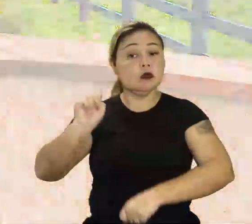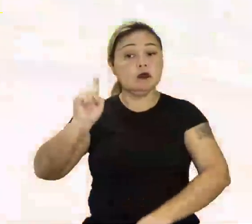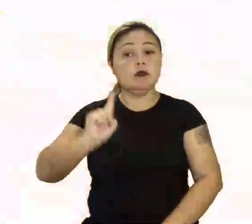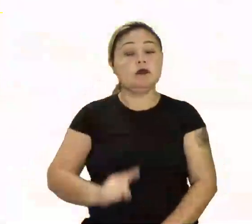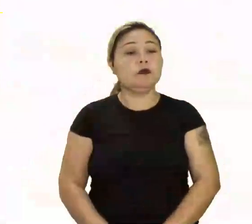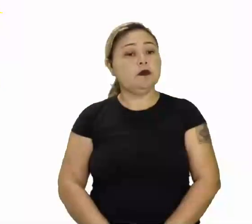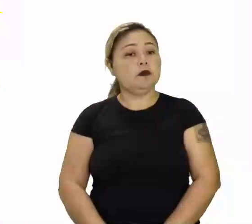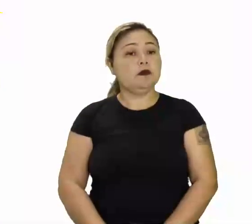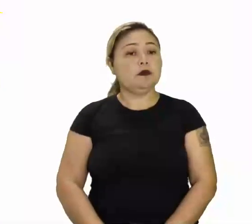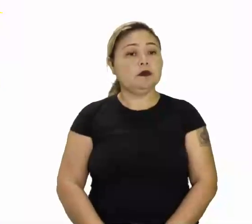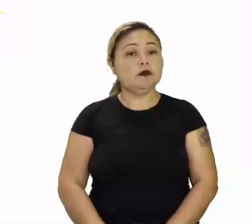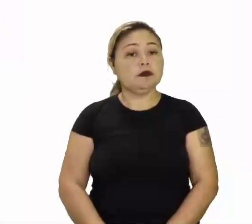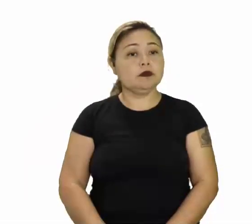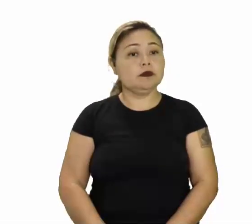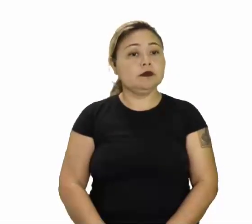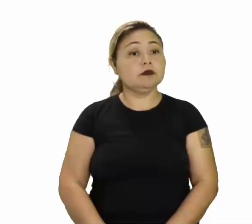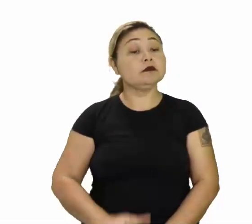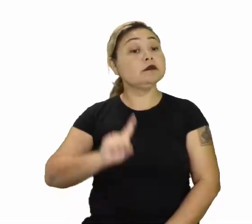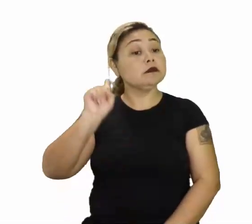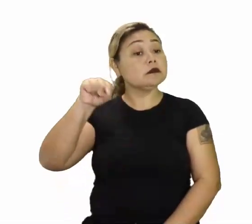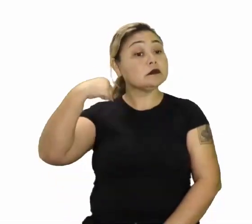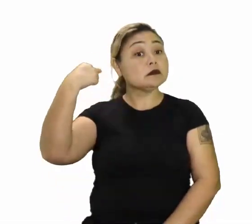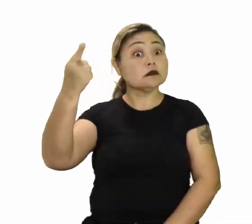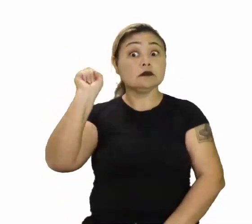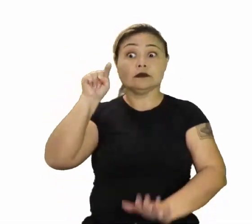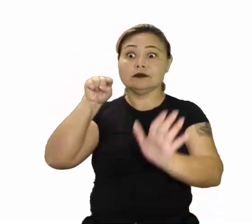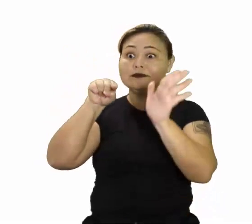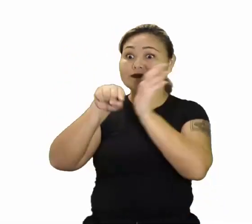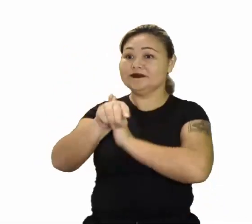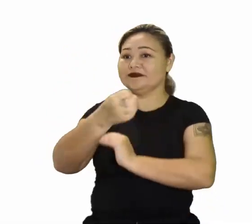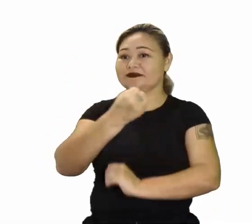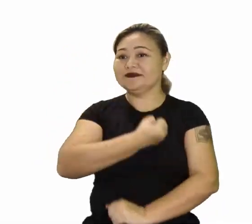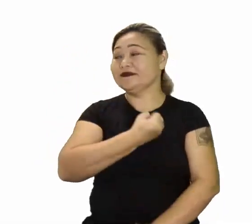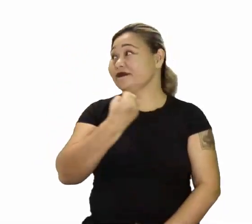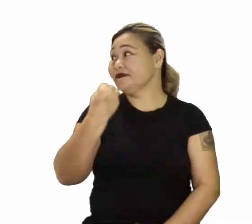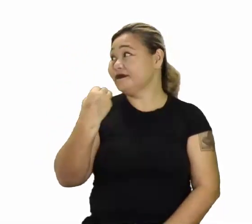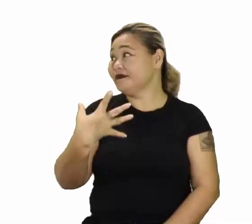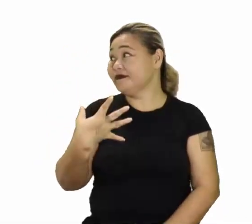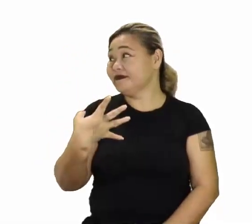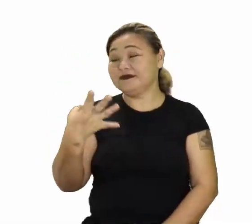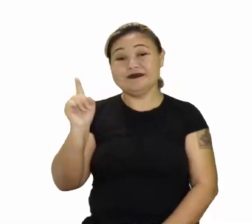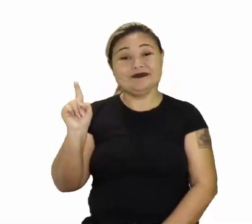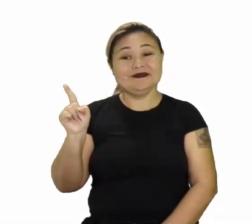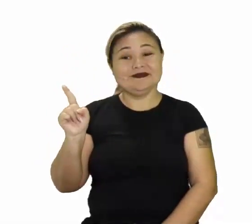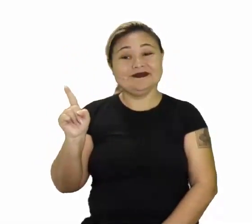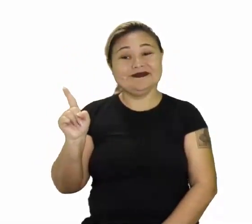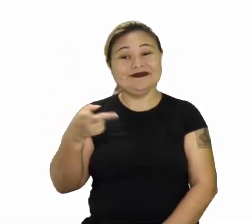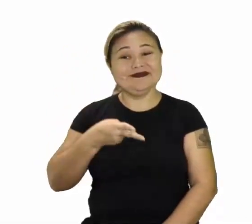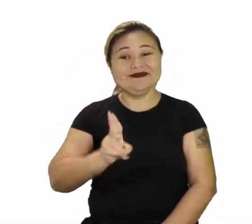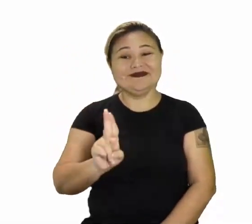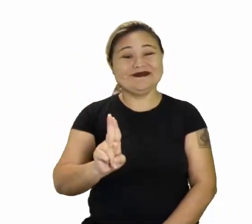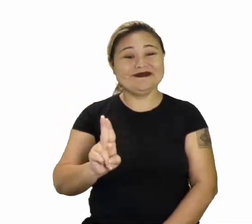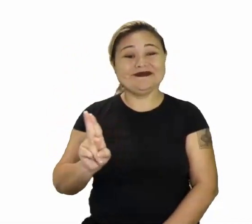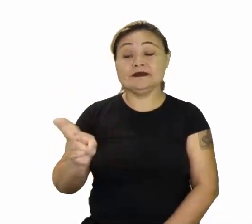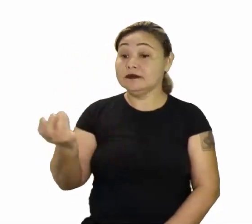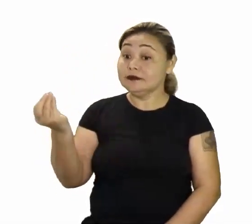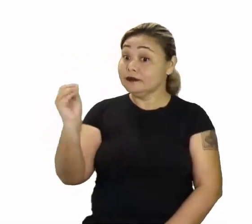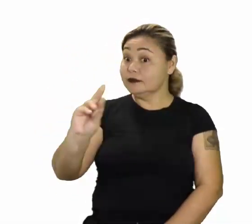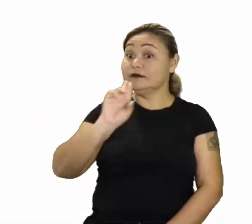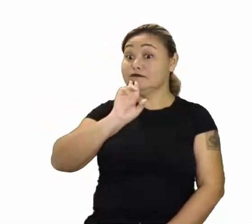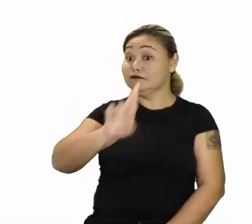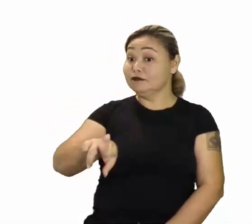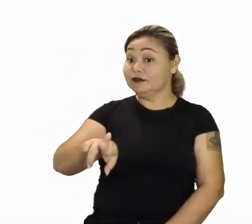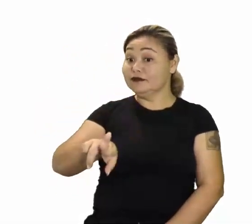diretora. The question for! E, como sempre, já veio com a